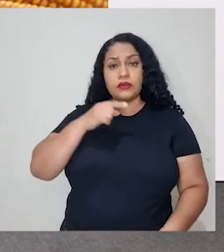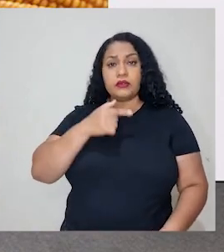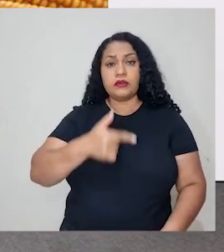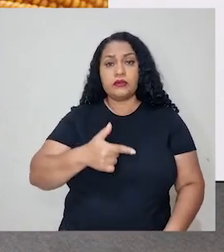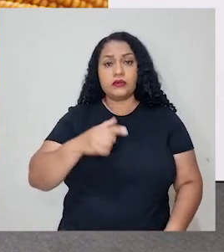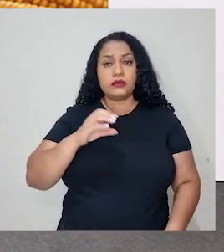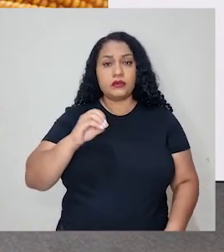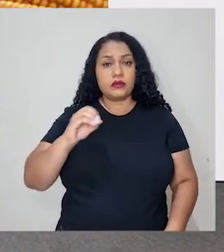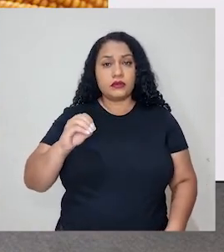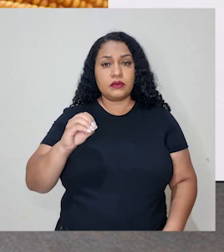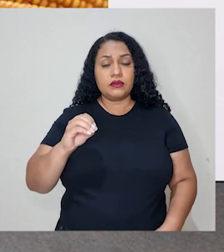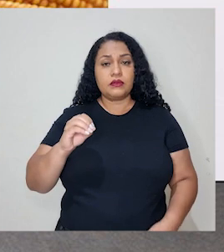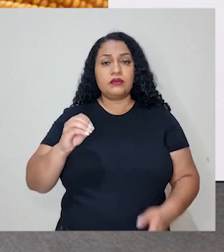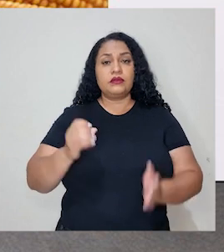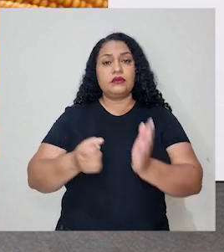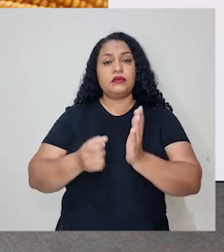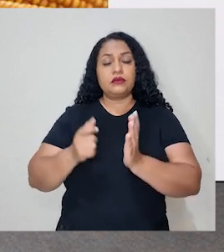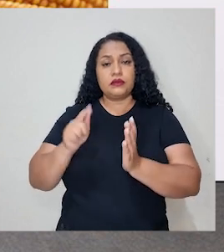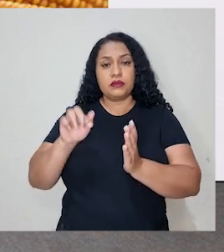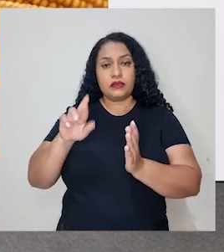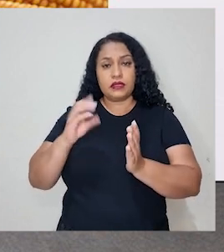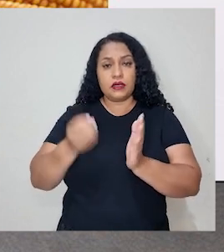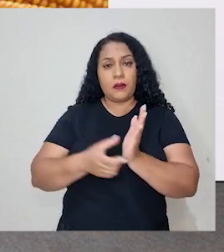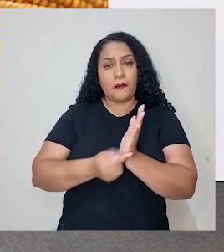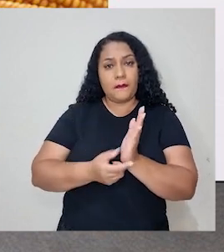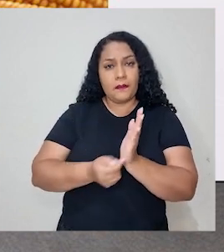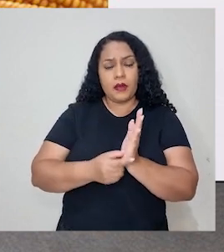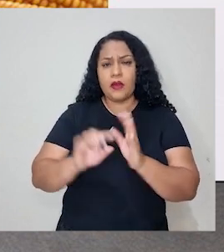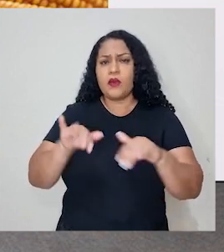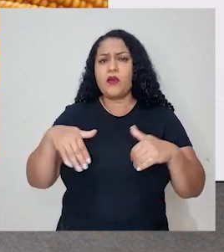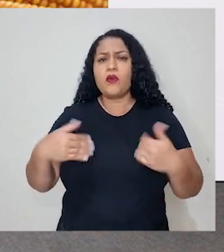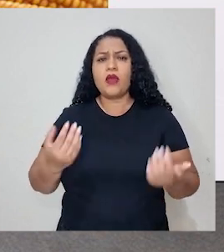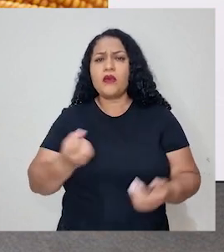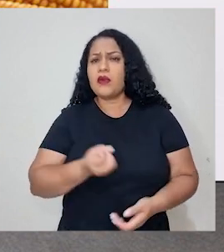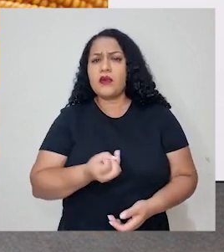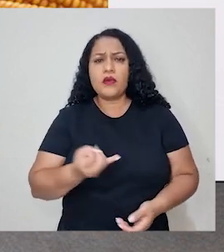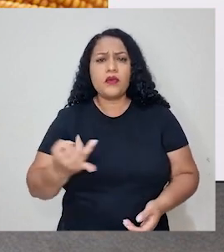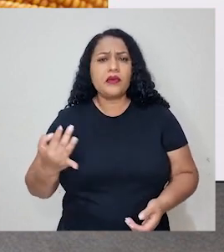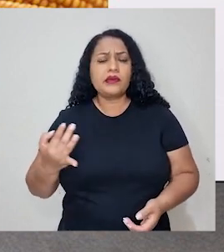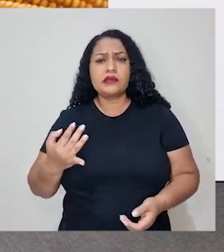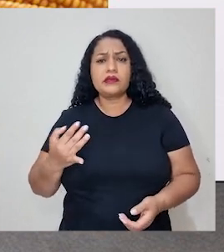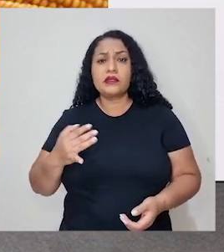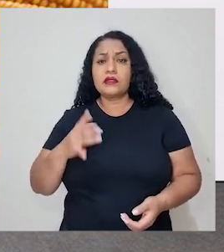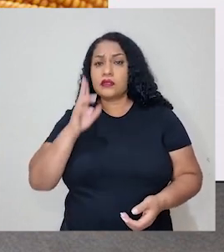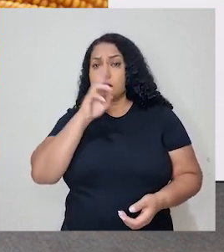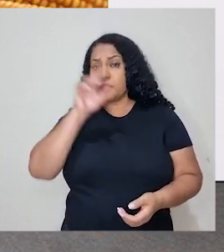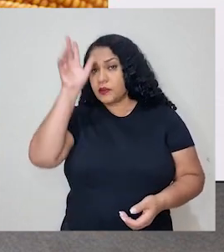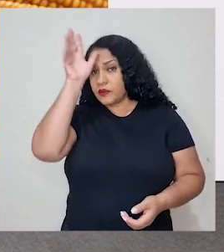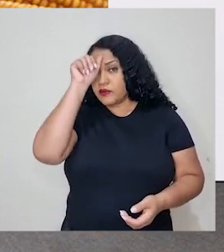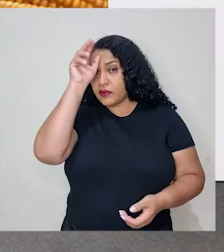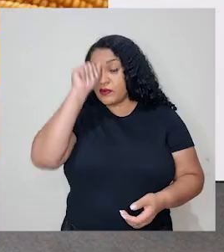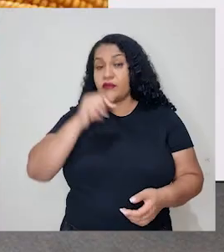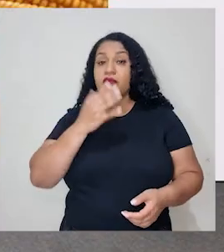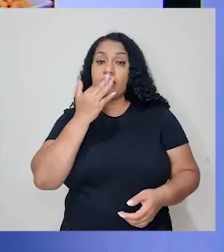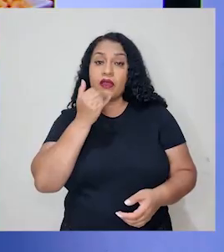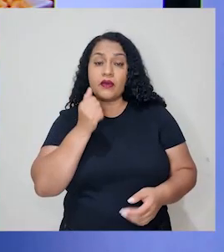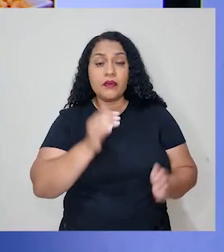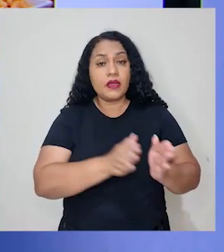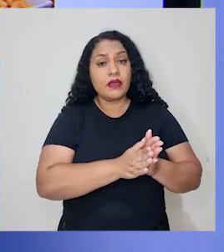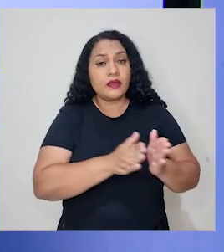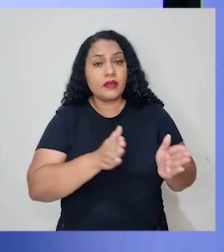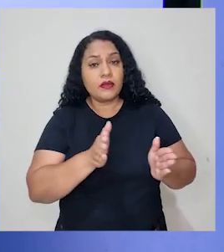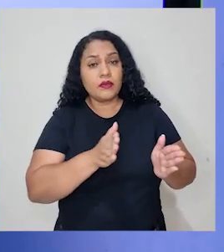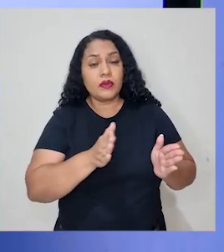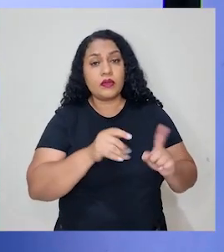grãos de milho. Qual a quantidade de grãos que este mesmo frango comerá em um mês? Então, vamos